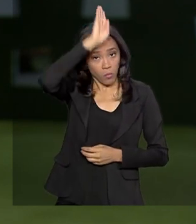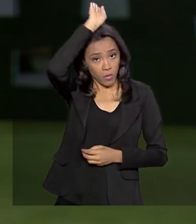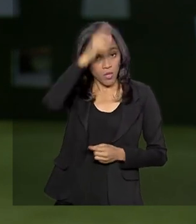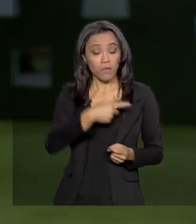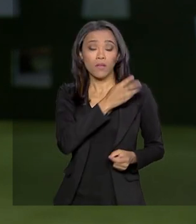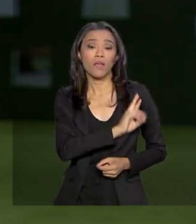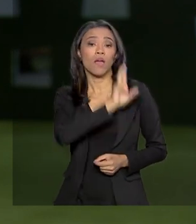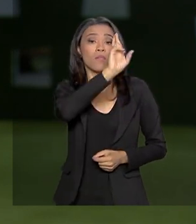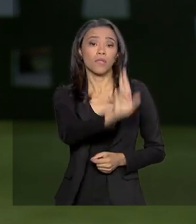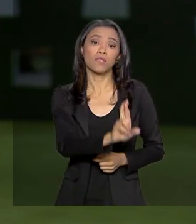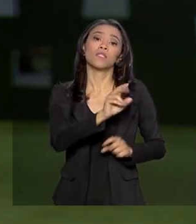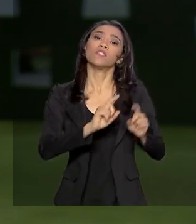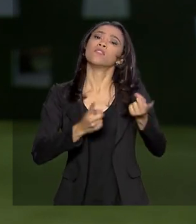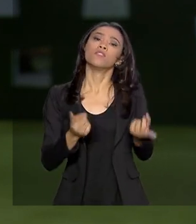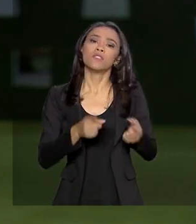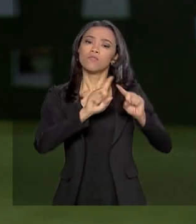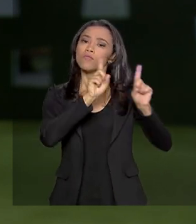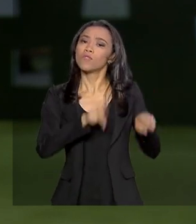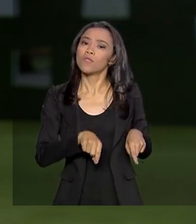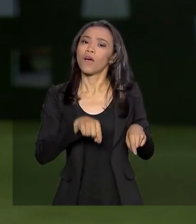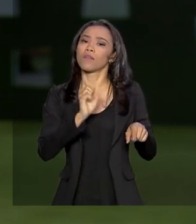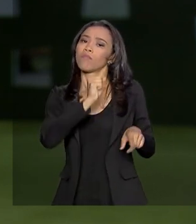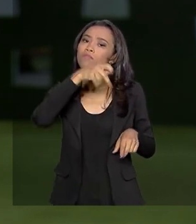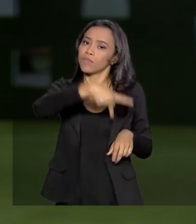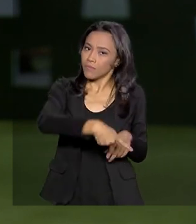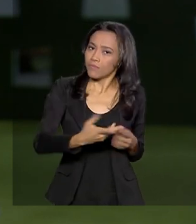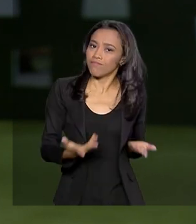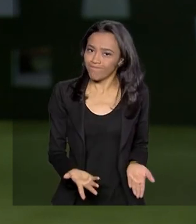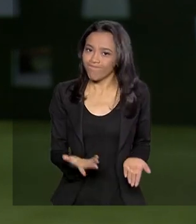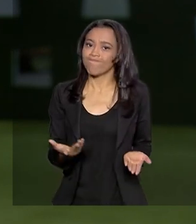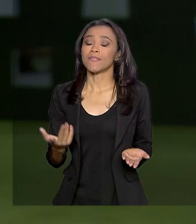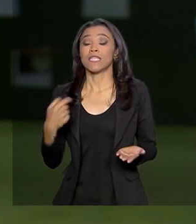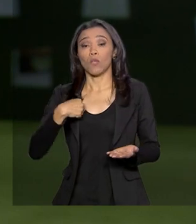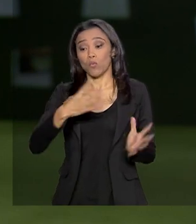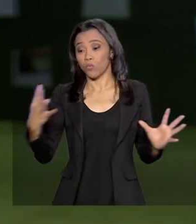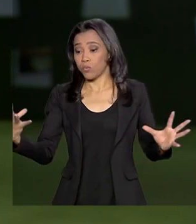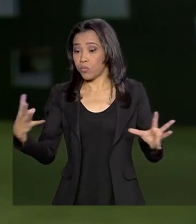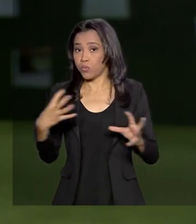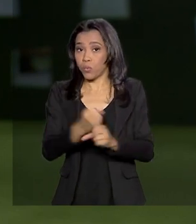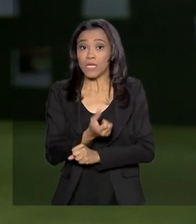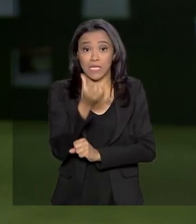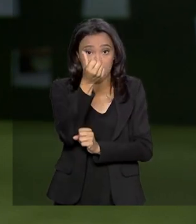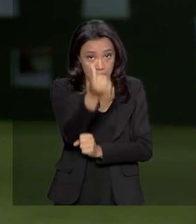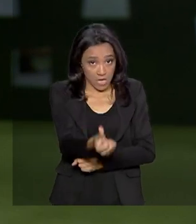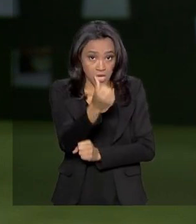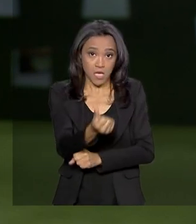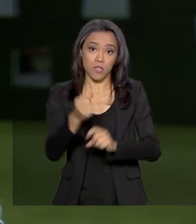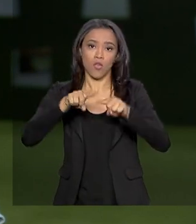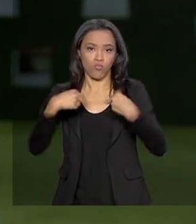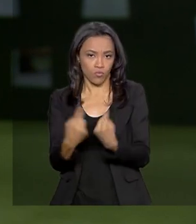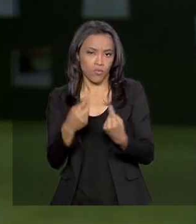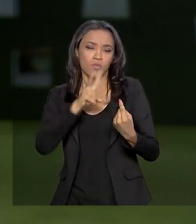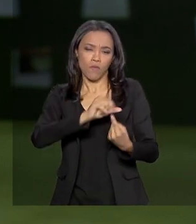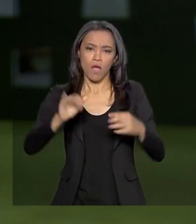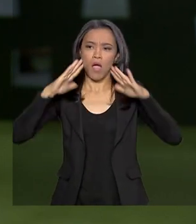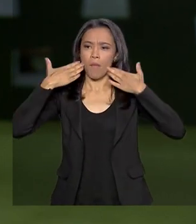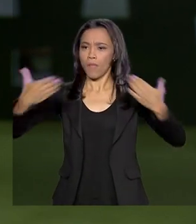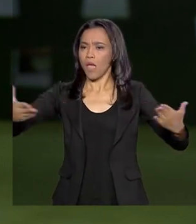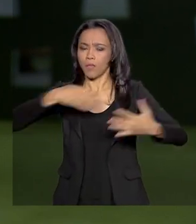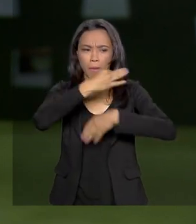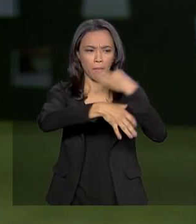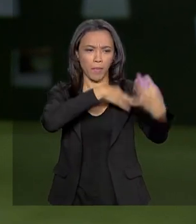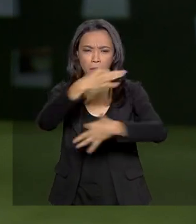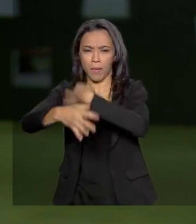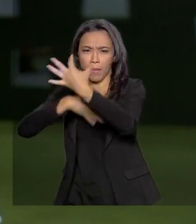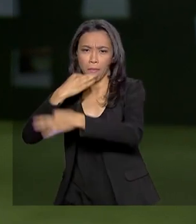criticaram o texto aprovado na Câmara. Até quinta-feira, seis audiências públicas serão realizadas na comissão e a ideia é que